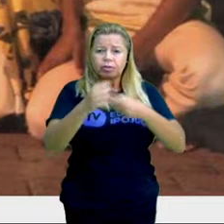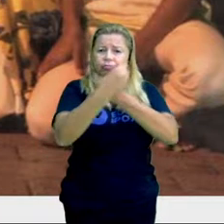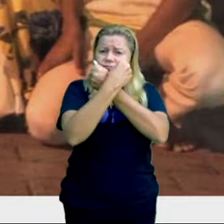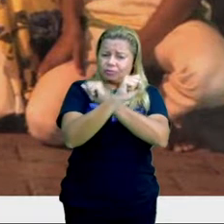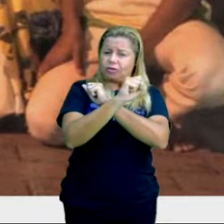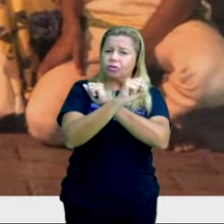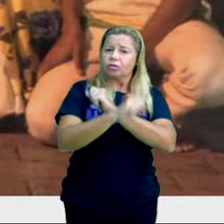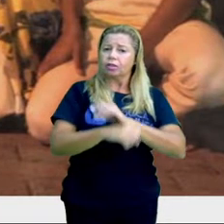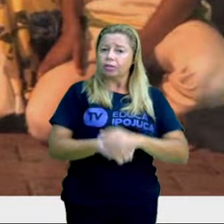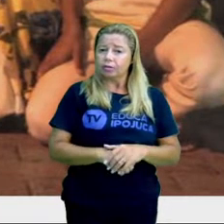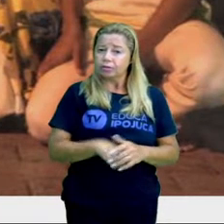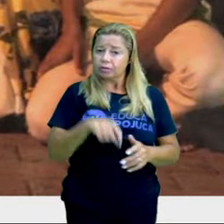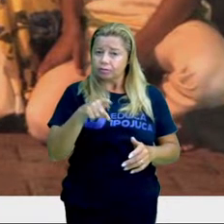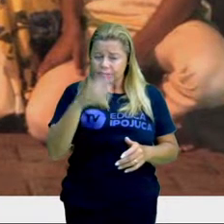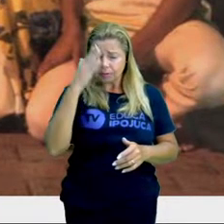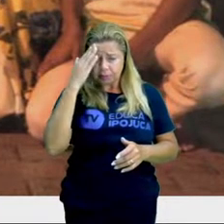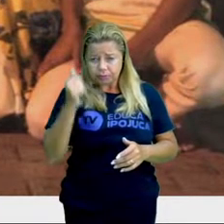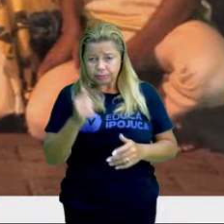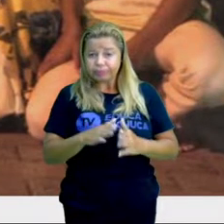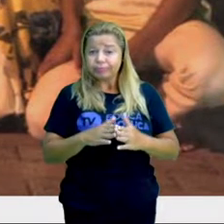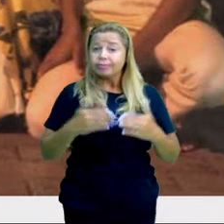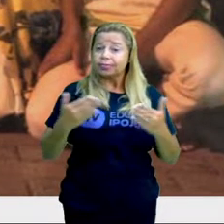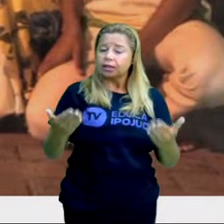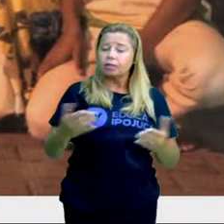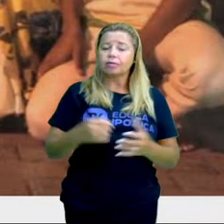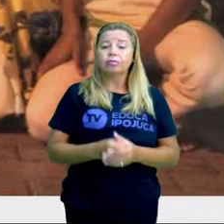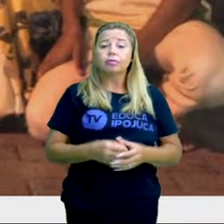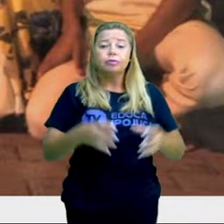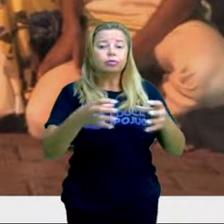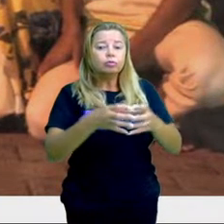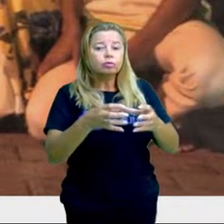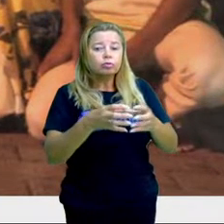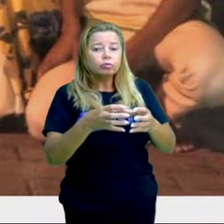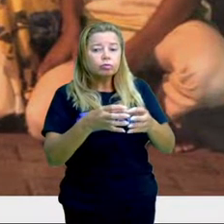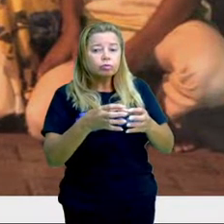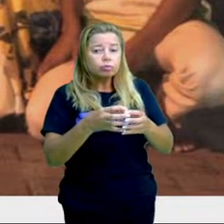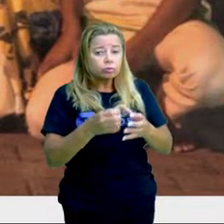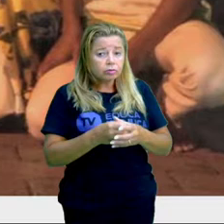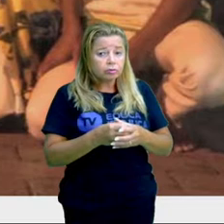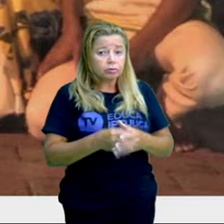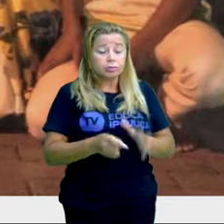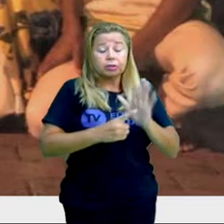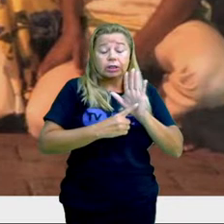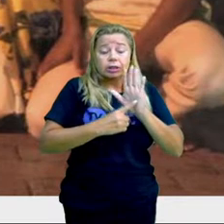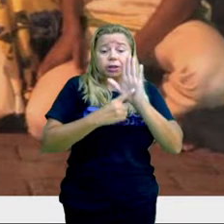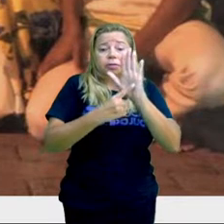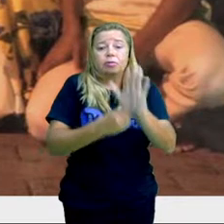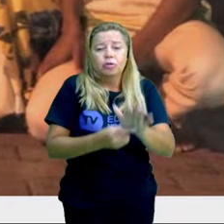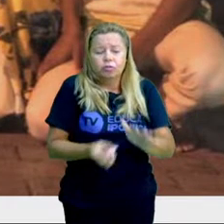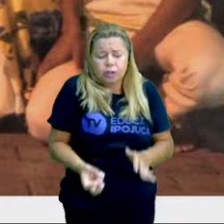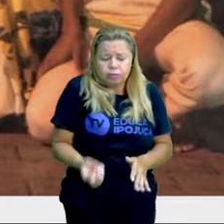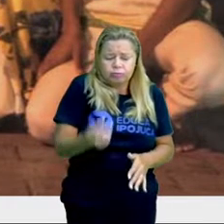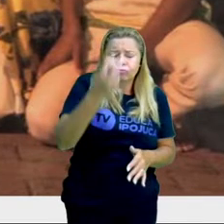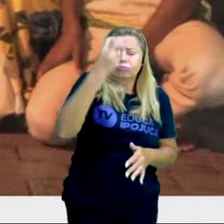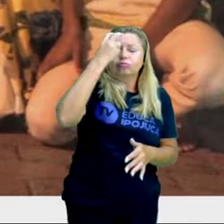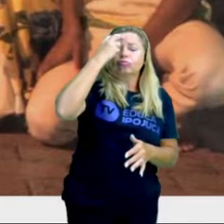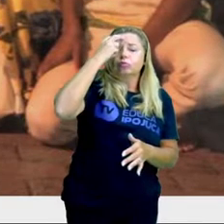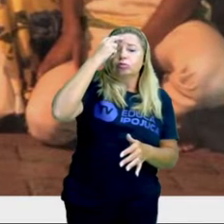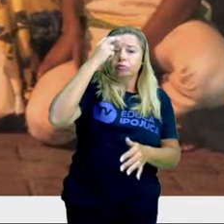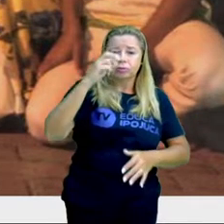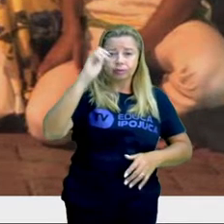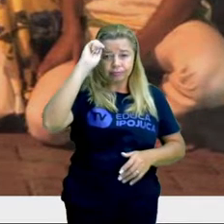ele resgata a questão cultural da cultura negra, afro,